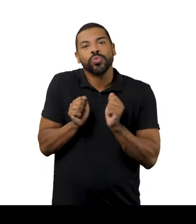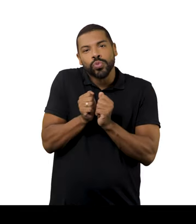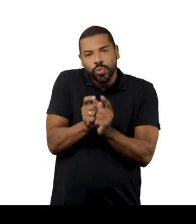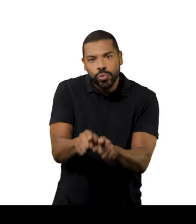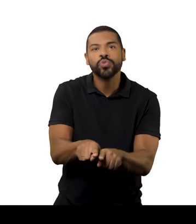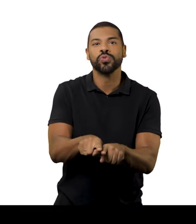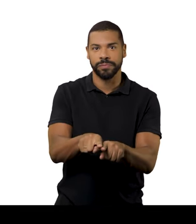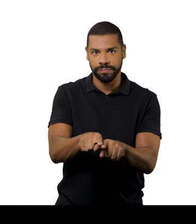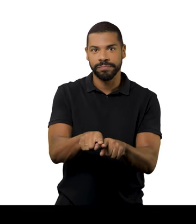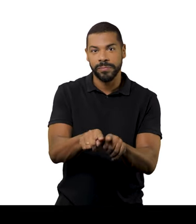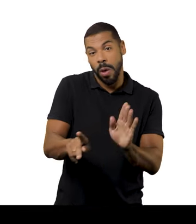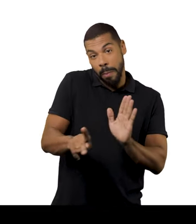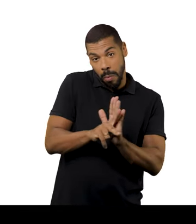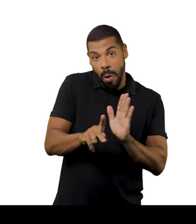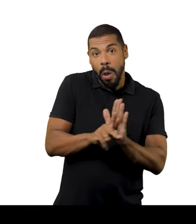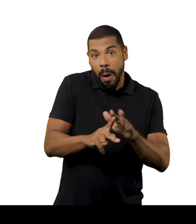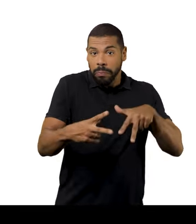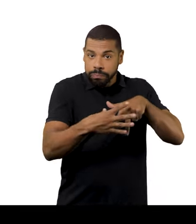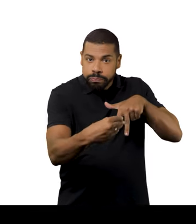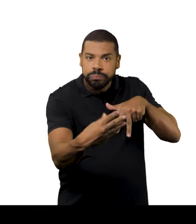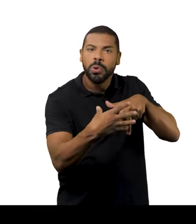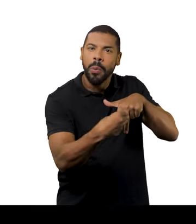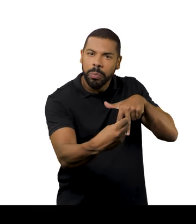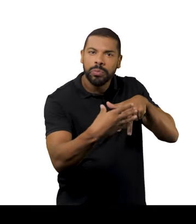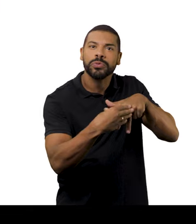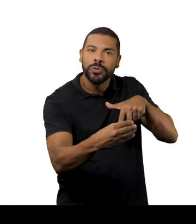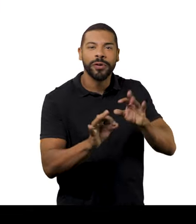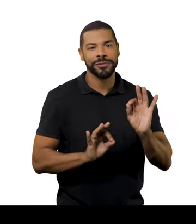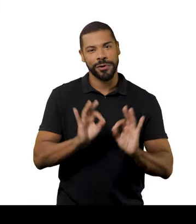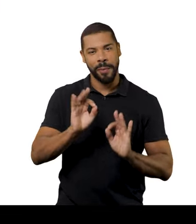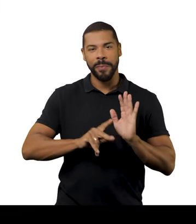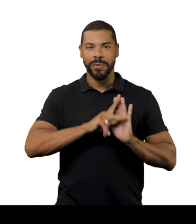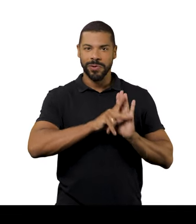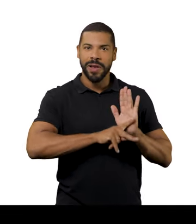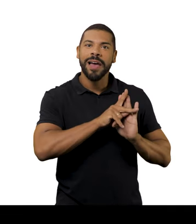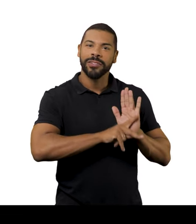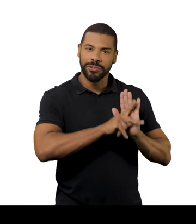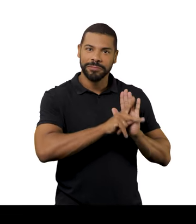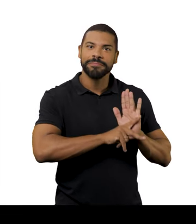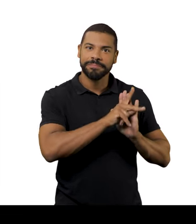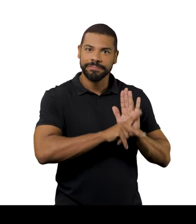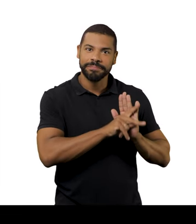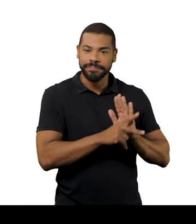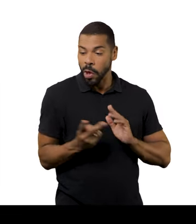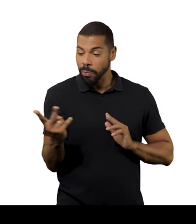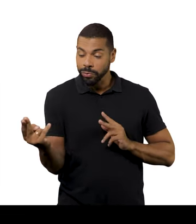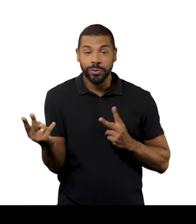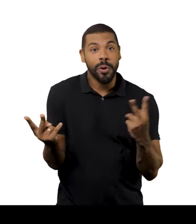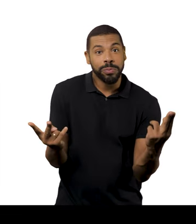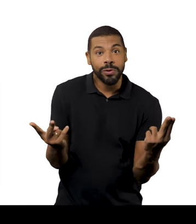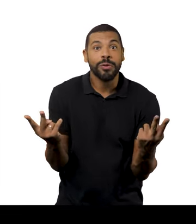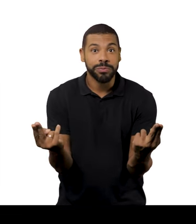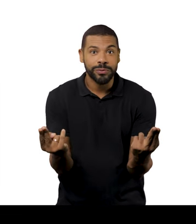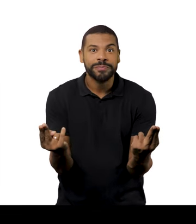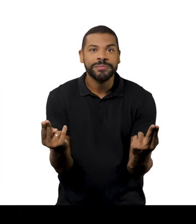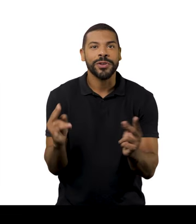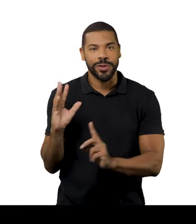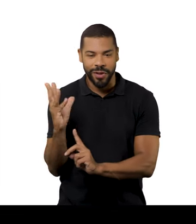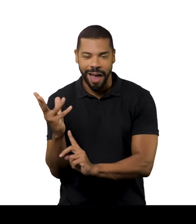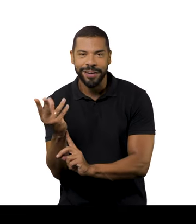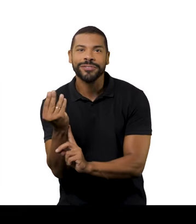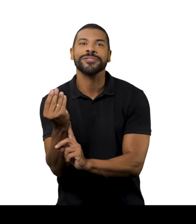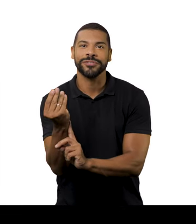ter um patrocínio aí da moda nesse projeto dessas duplas